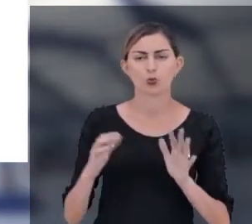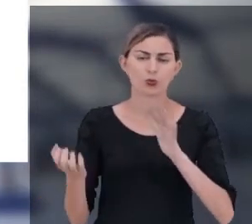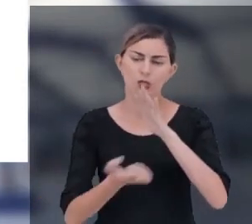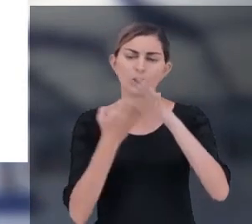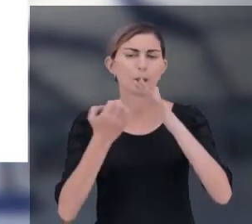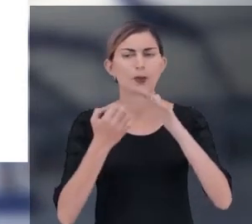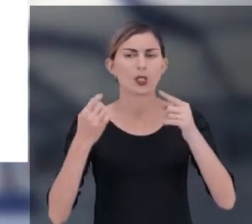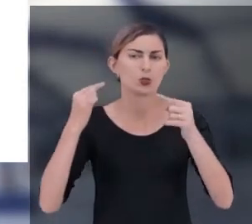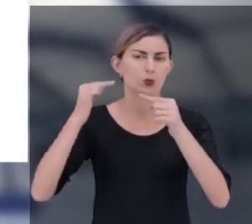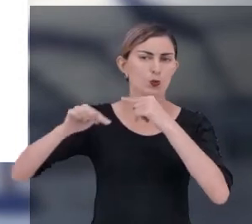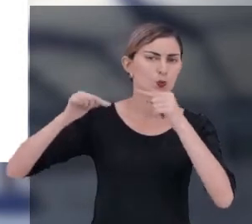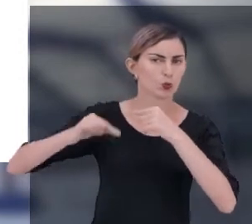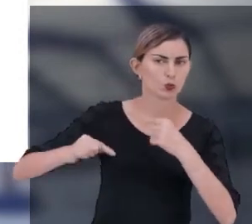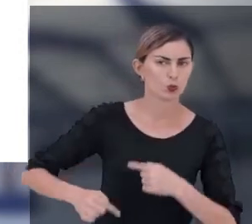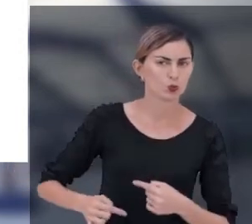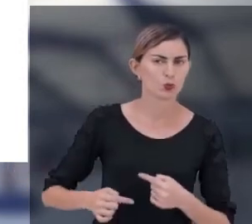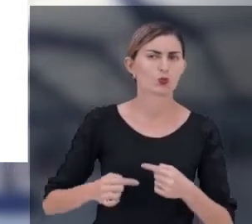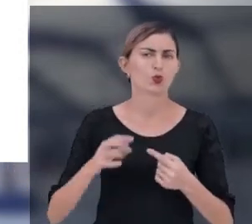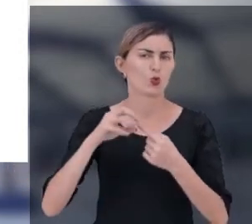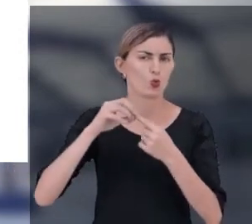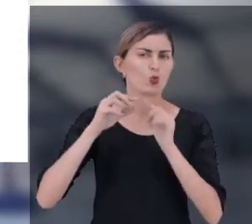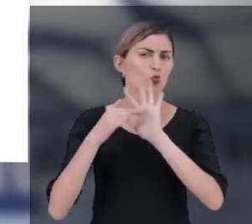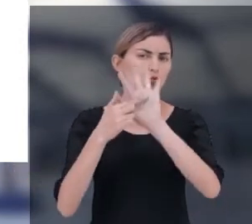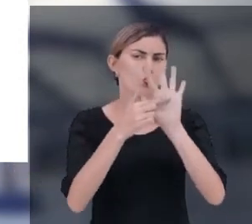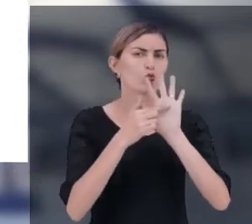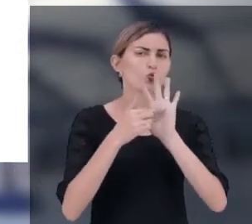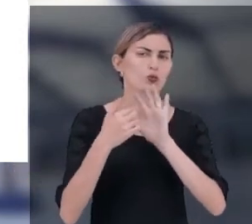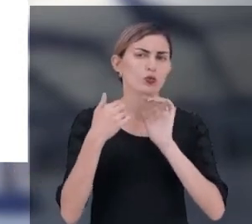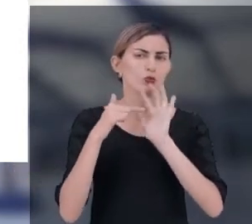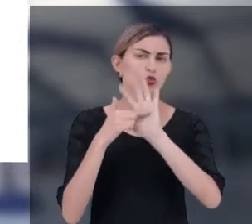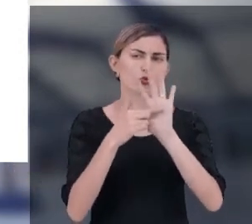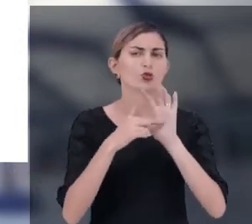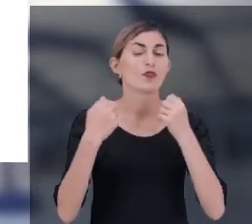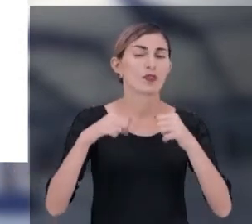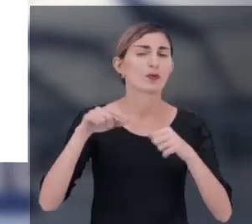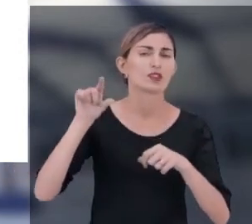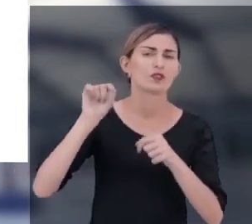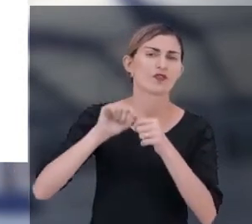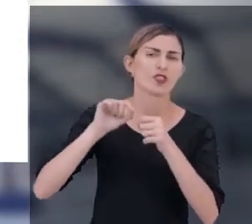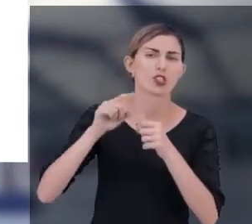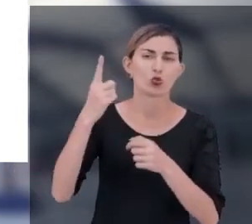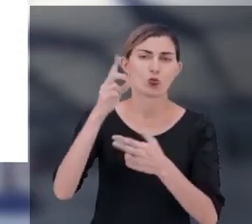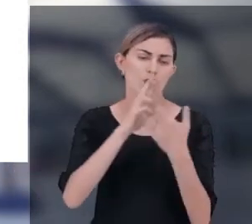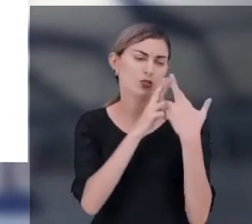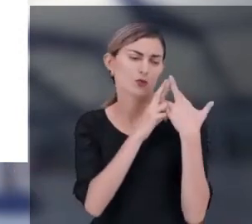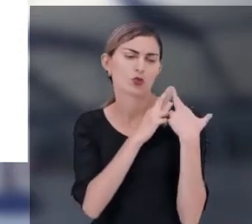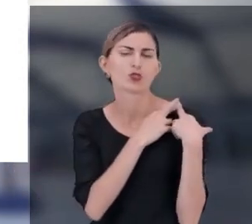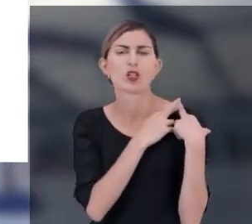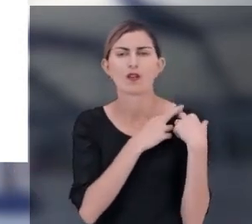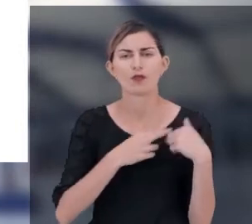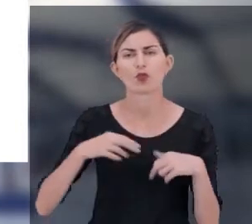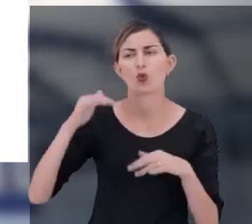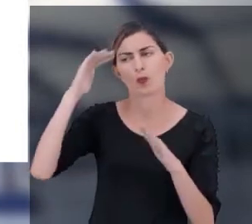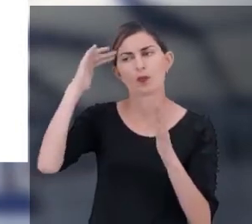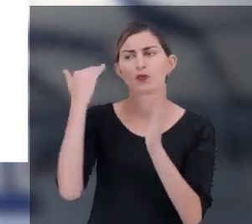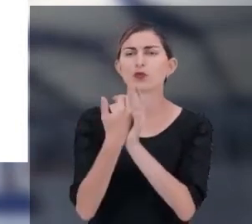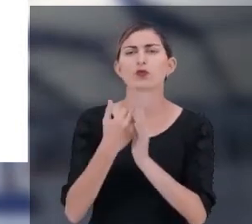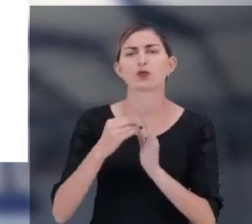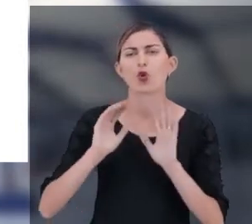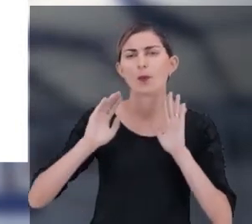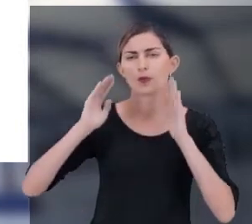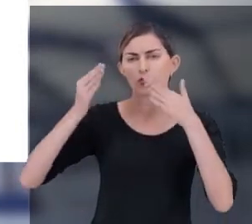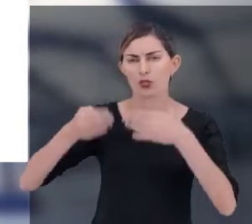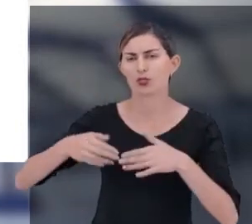a empresa que não se enquadrar naquele quadro 1 que a gente apresentou, será designado um responsável pelo cumprimento dos